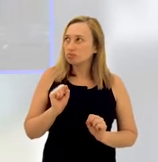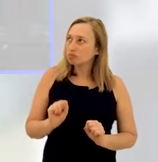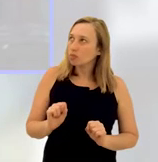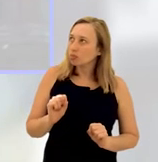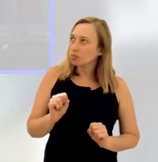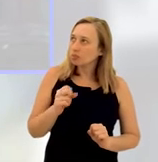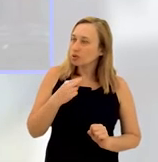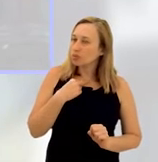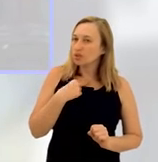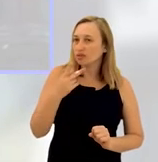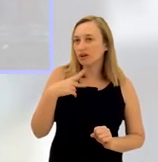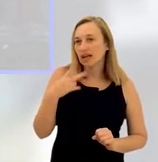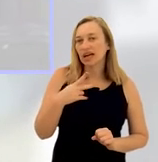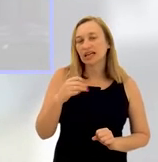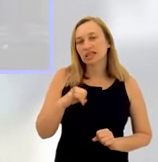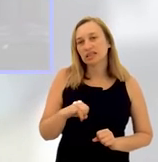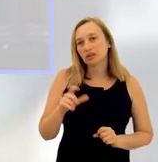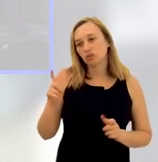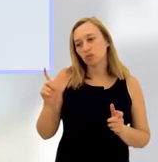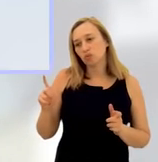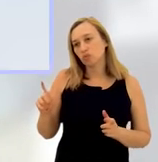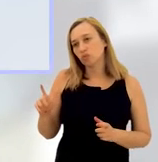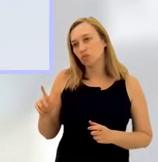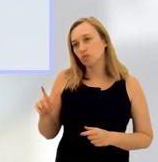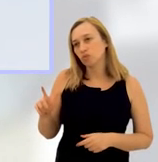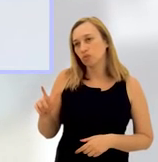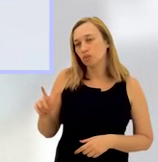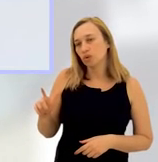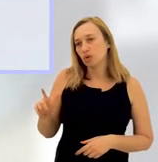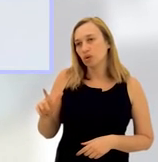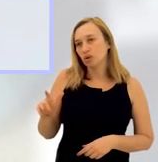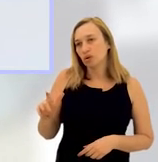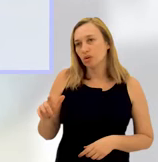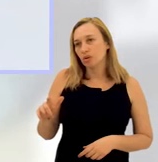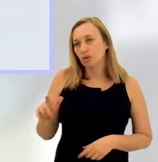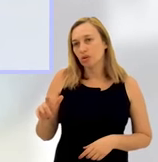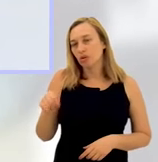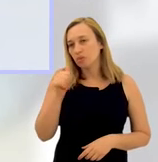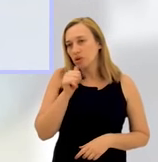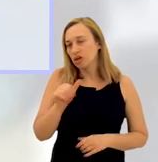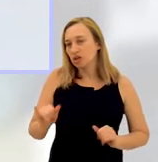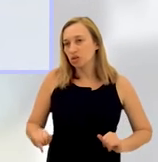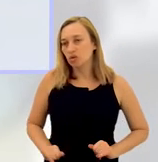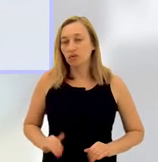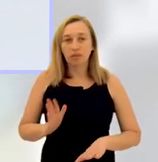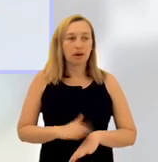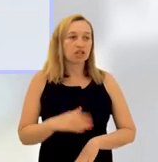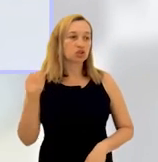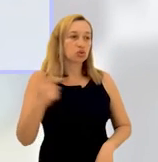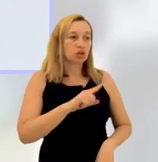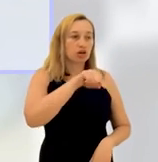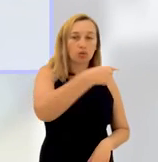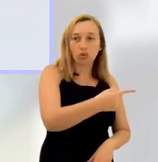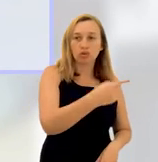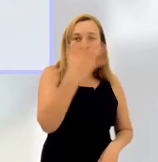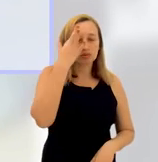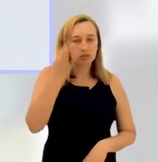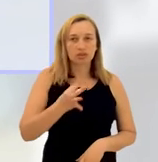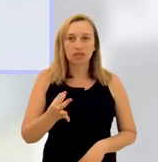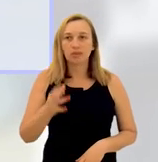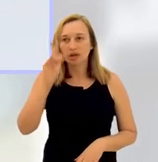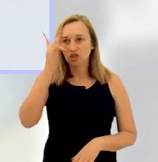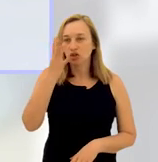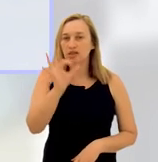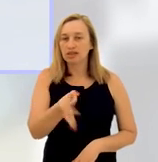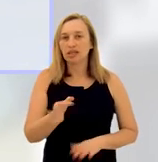Então, a gente não pode falar, talvez, que um caso seja mais relevante que o outro, porque a gente não sabe